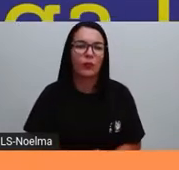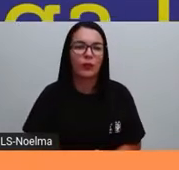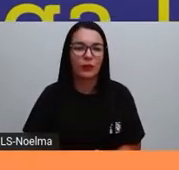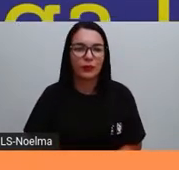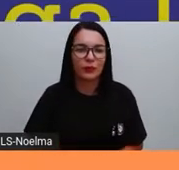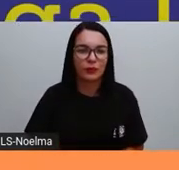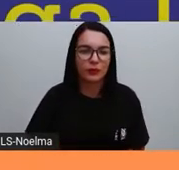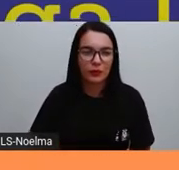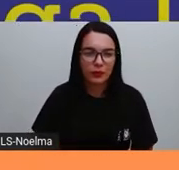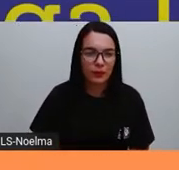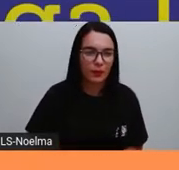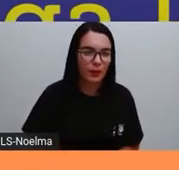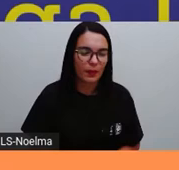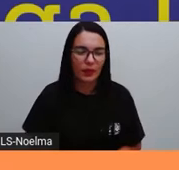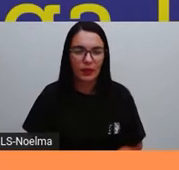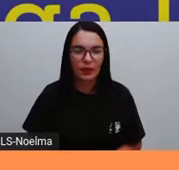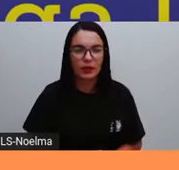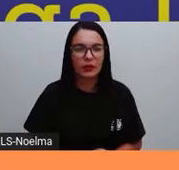Vamos ver mais um?